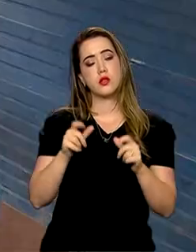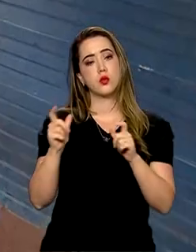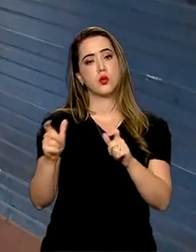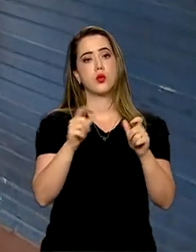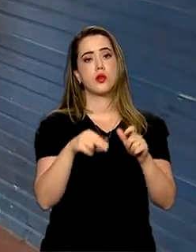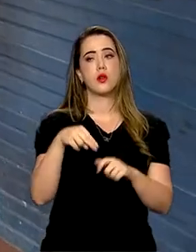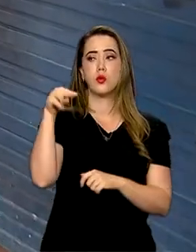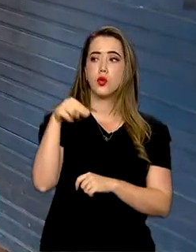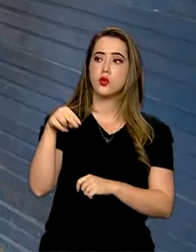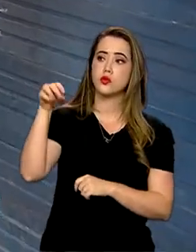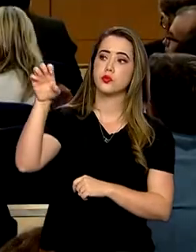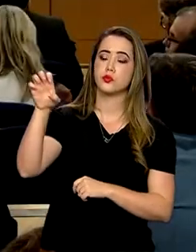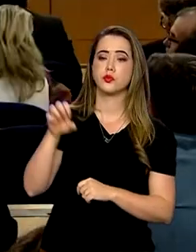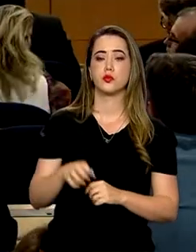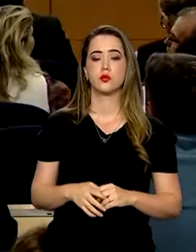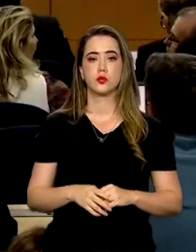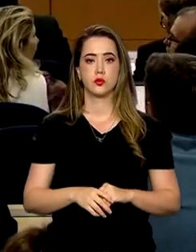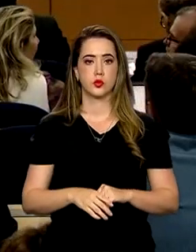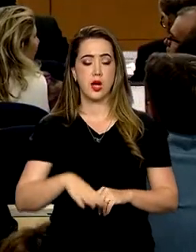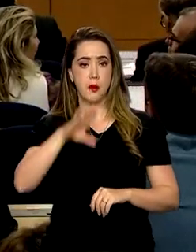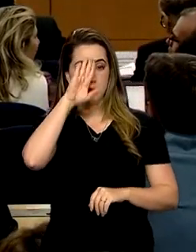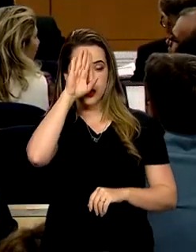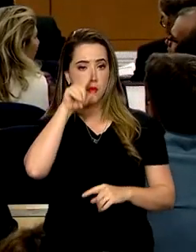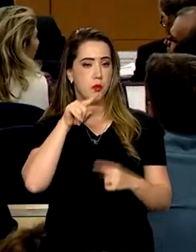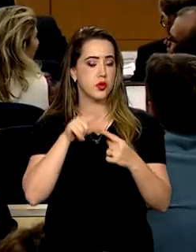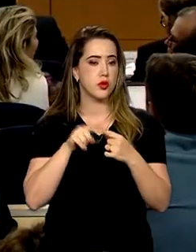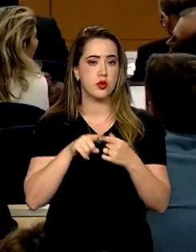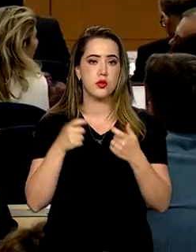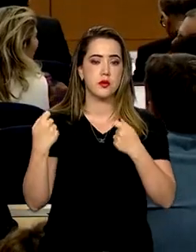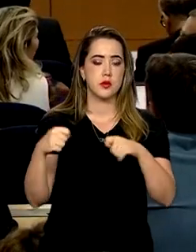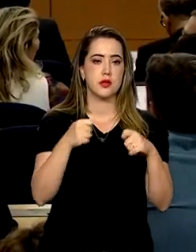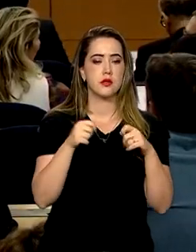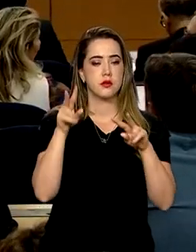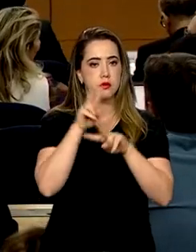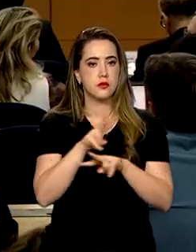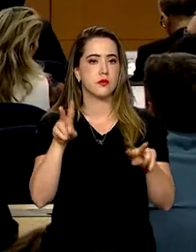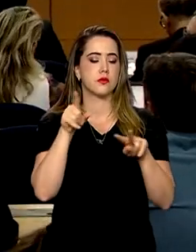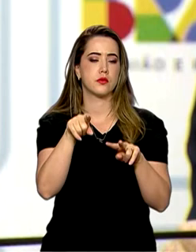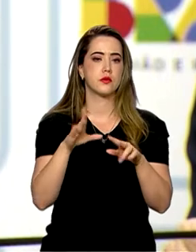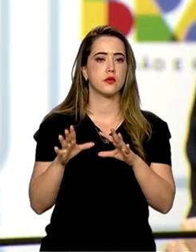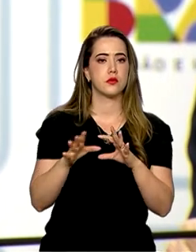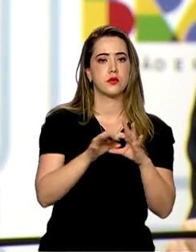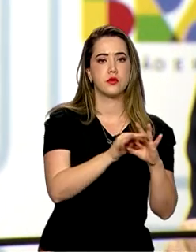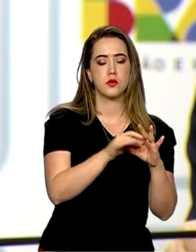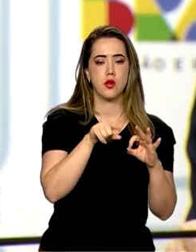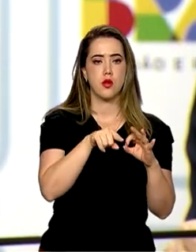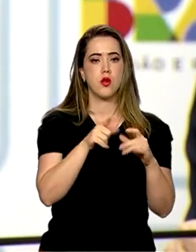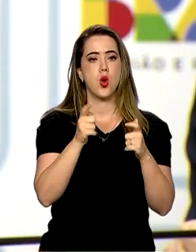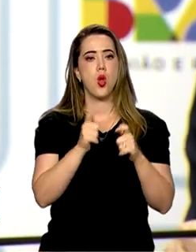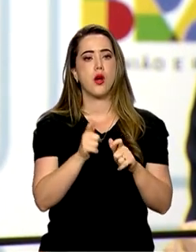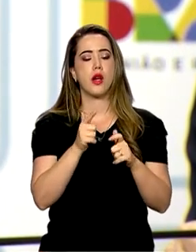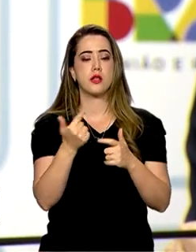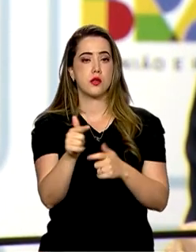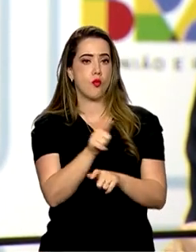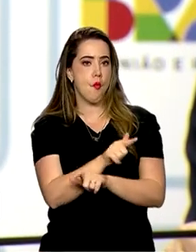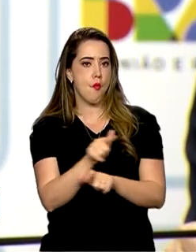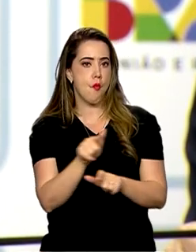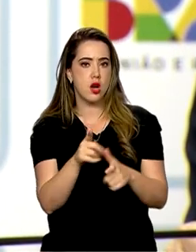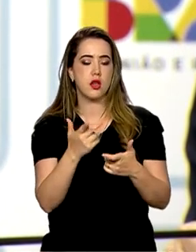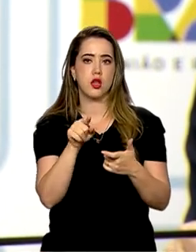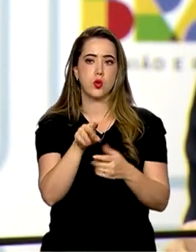norte e nordeste. A prioridade tem a ver exatamente com essa visão de vazios assistenciais,